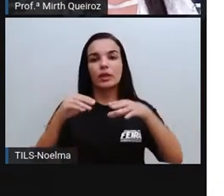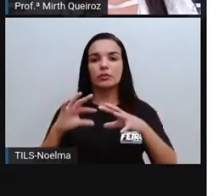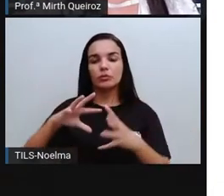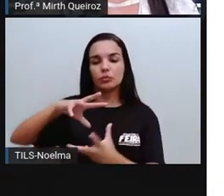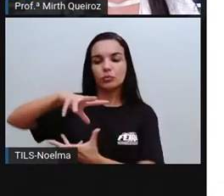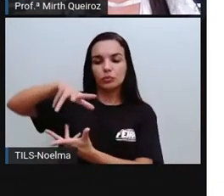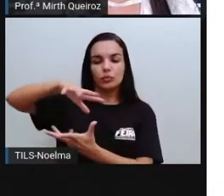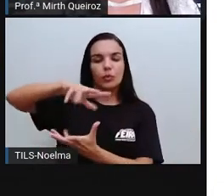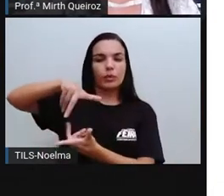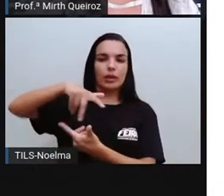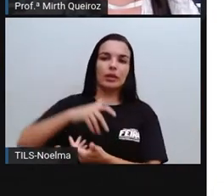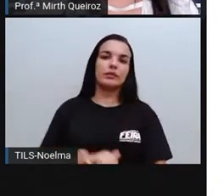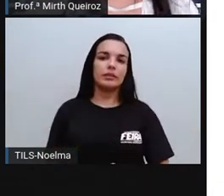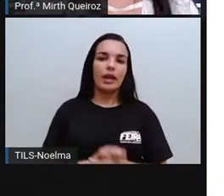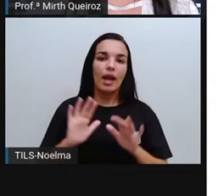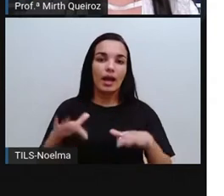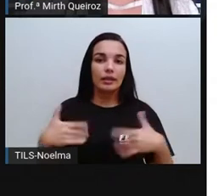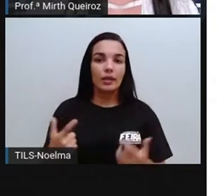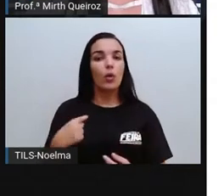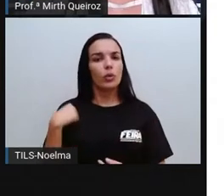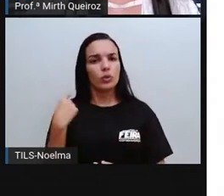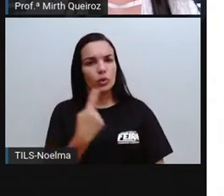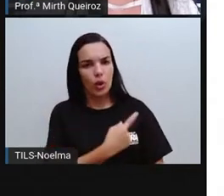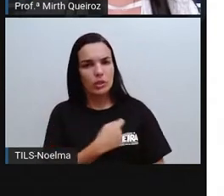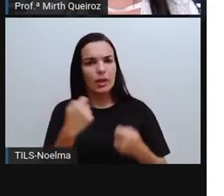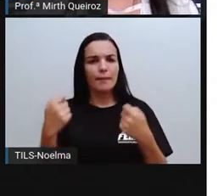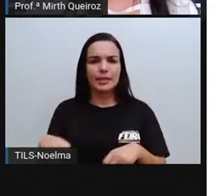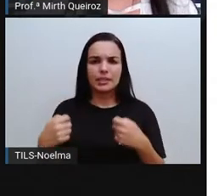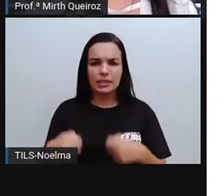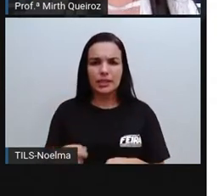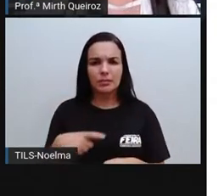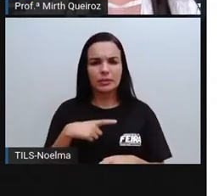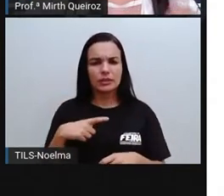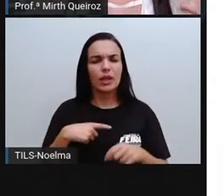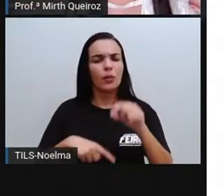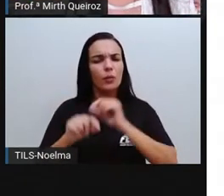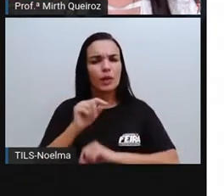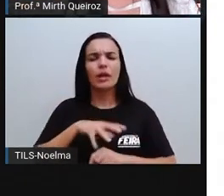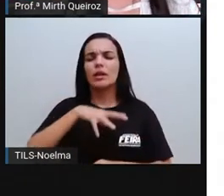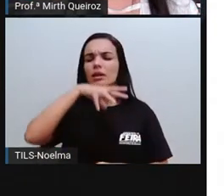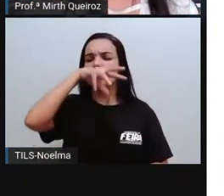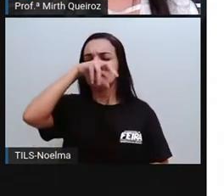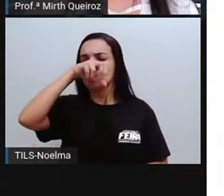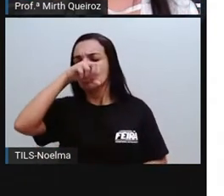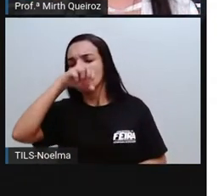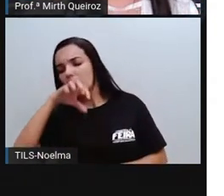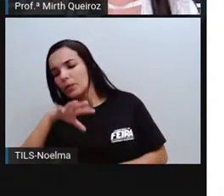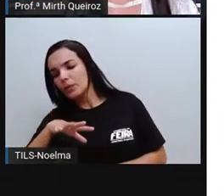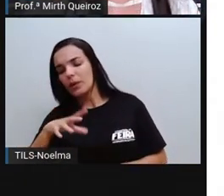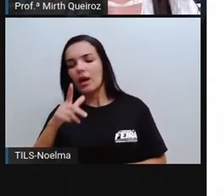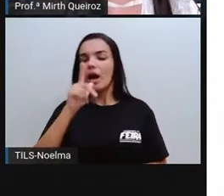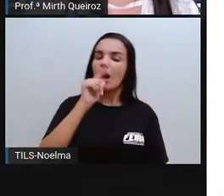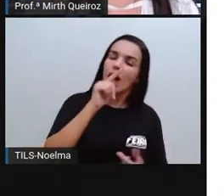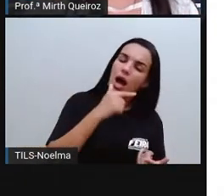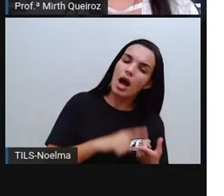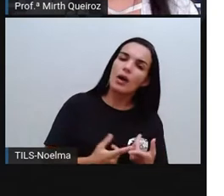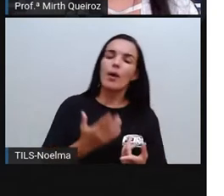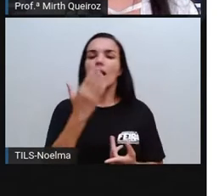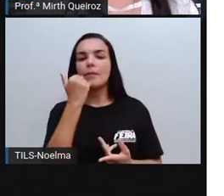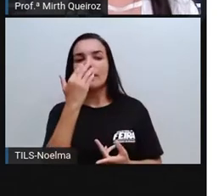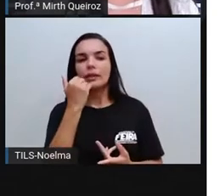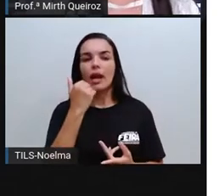planeta. Nós precisamos sim consumir. Nós consumimos para respirar, nós consumimos para nos hidratar, nos